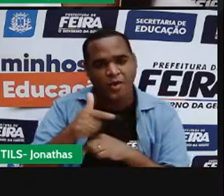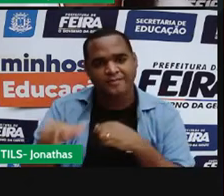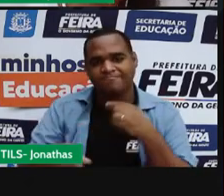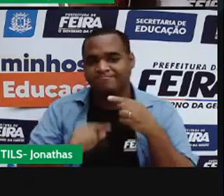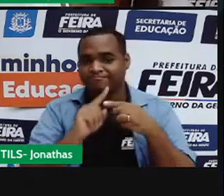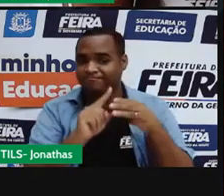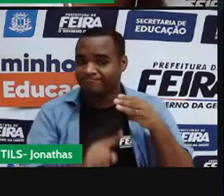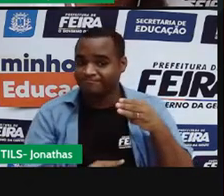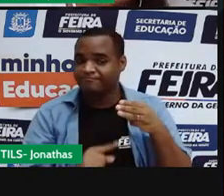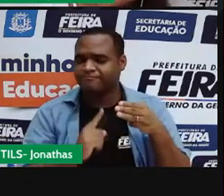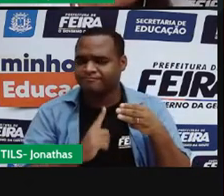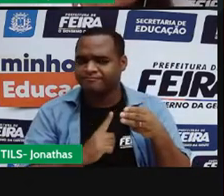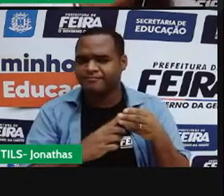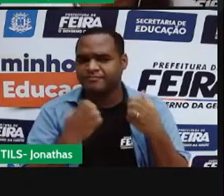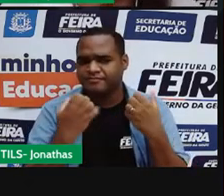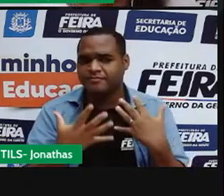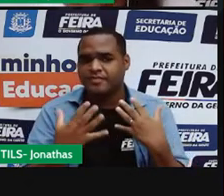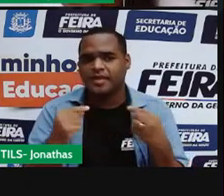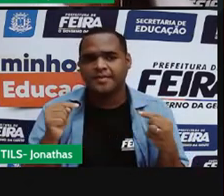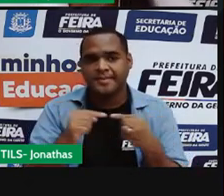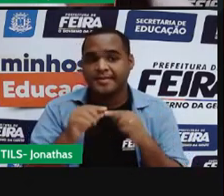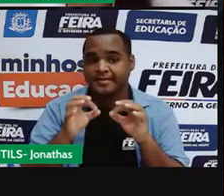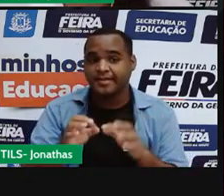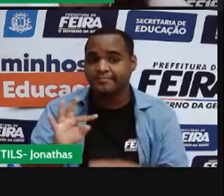matéria, é justamente a temperatura.